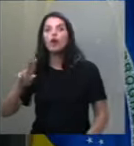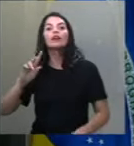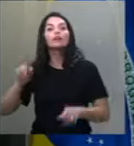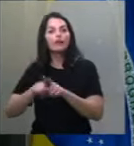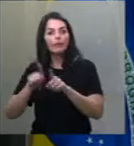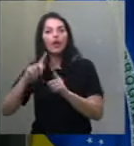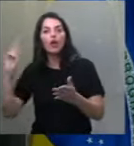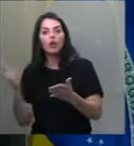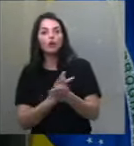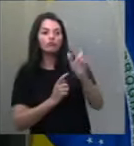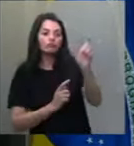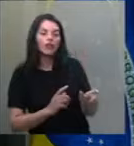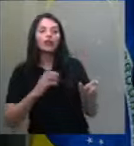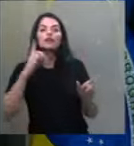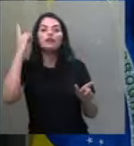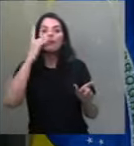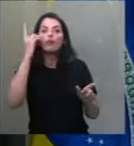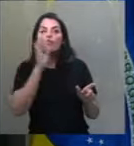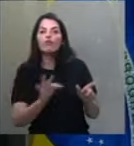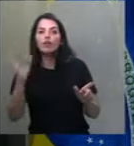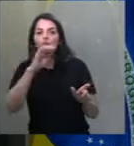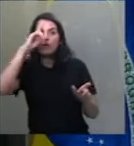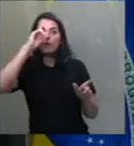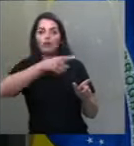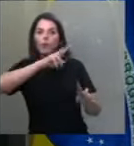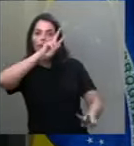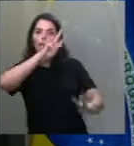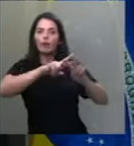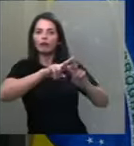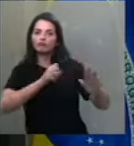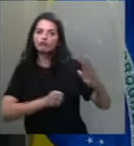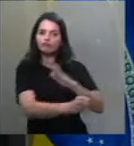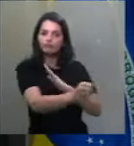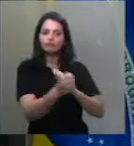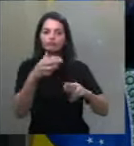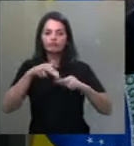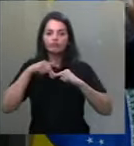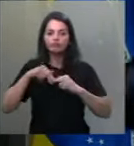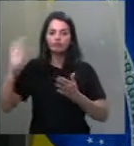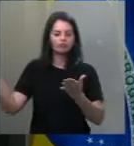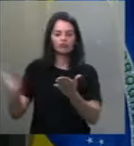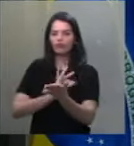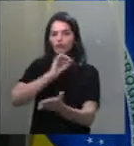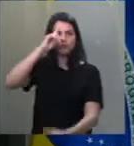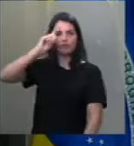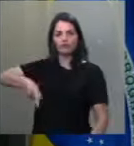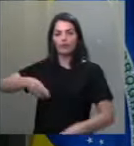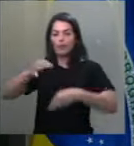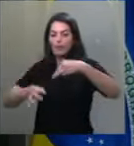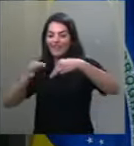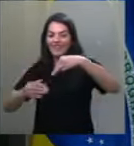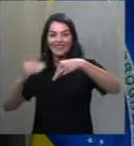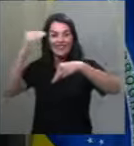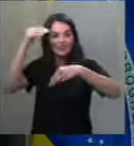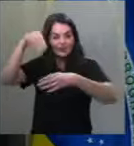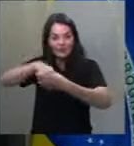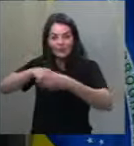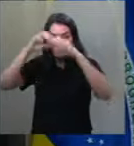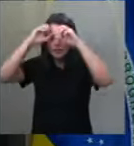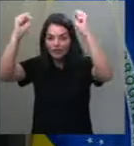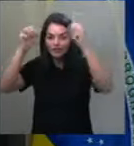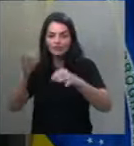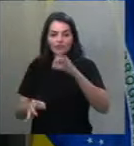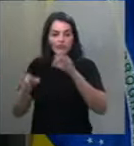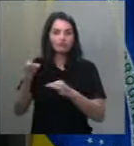decidida pelo Supremo Tribunal Federal, a partir de uma canetada de um de seus ministros. Eu não entro